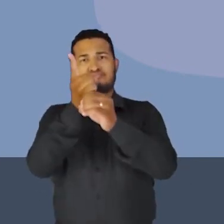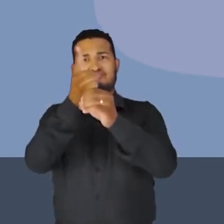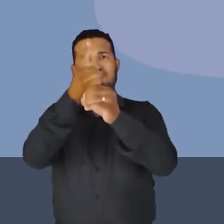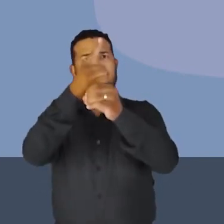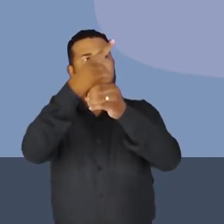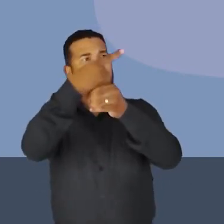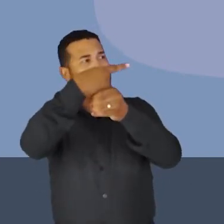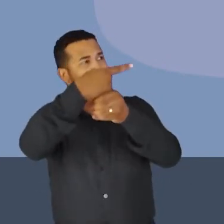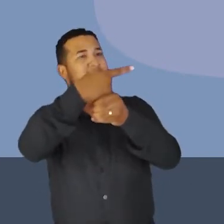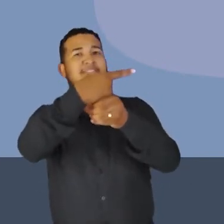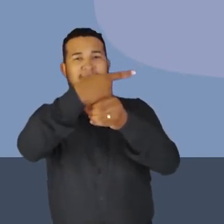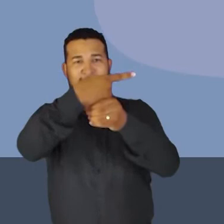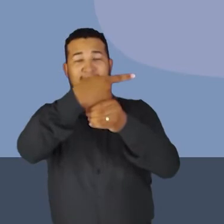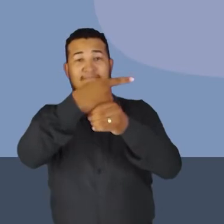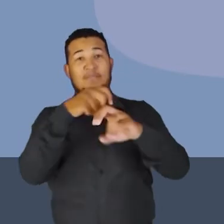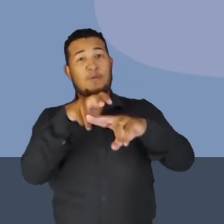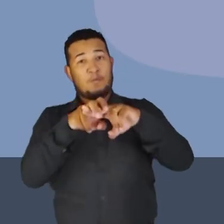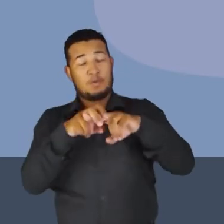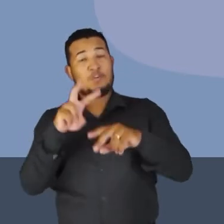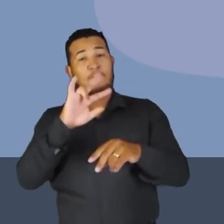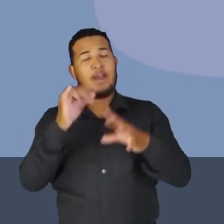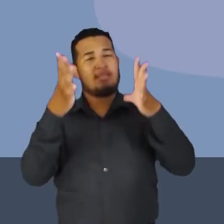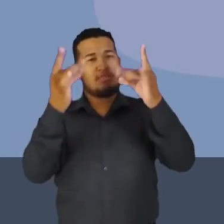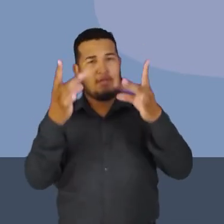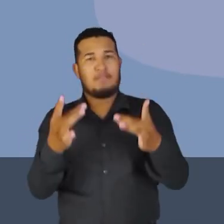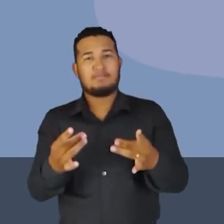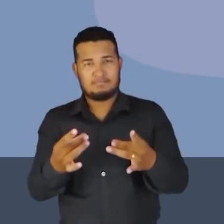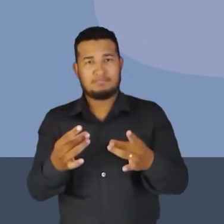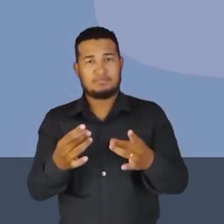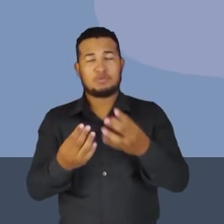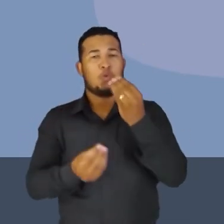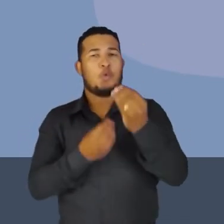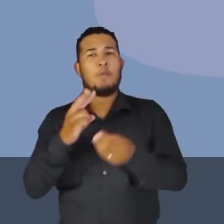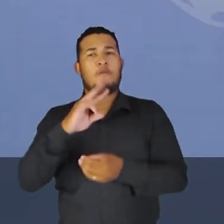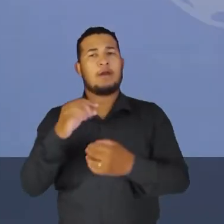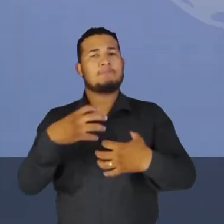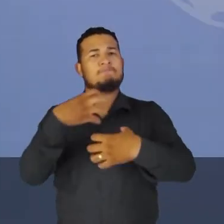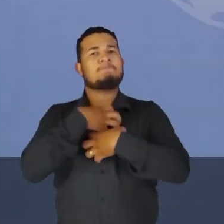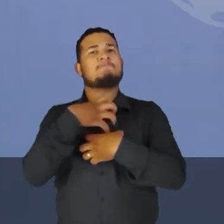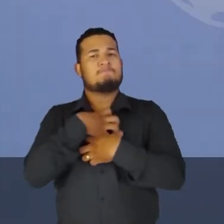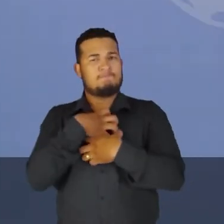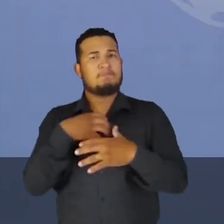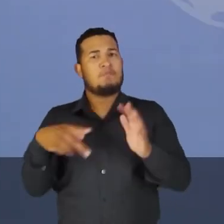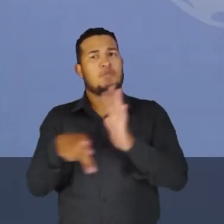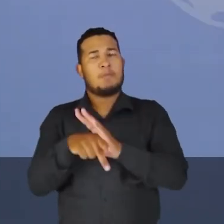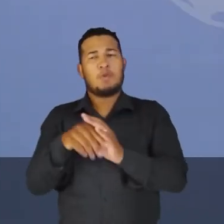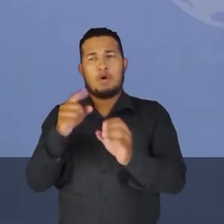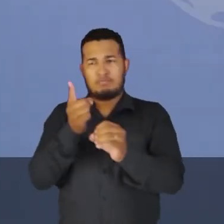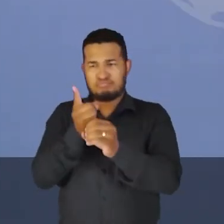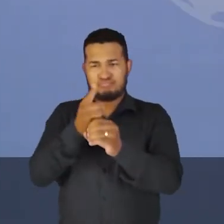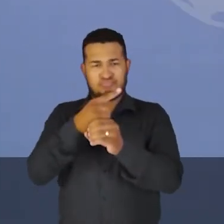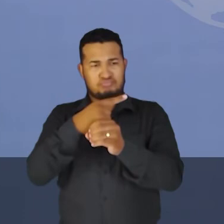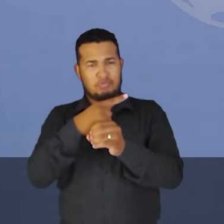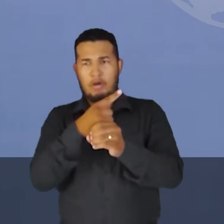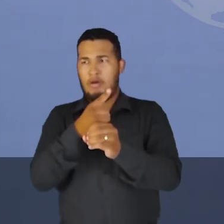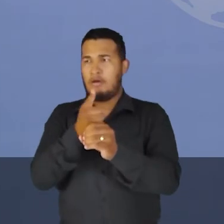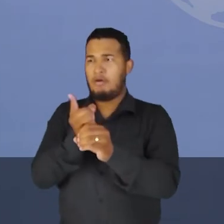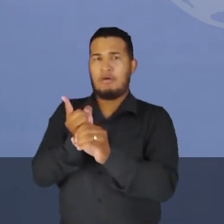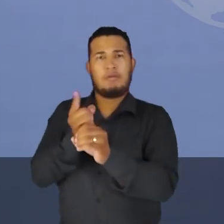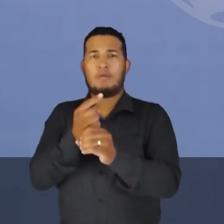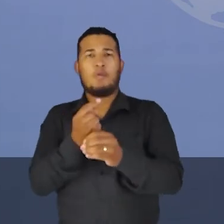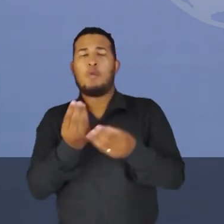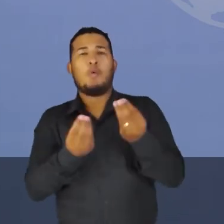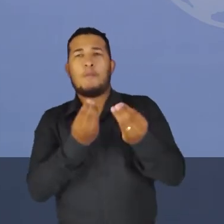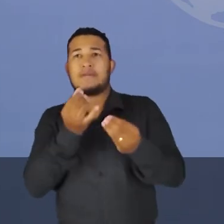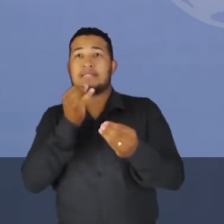magnética. Então, é assim que você vai definir o posicionamento de um ponteiro, de uma bússola em torno